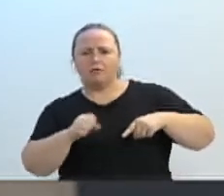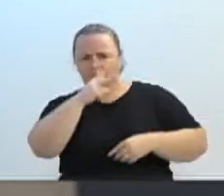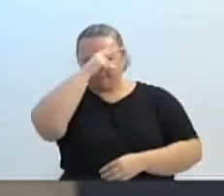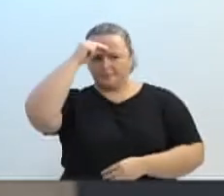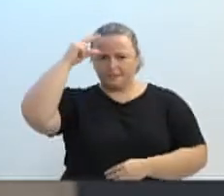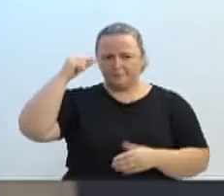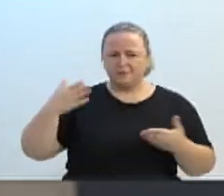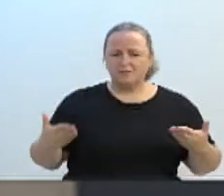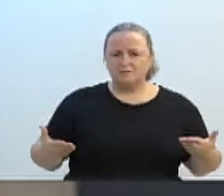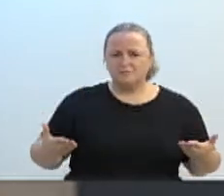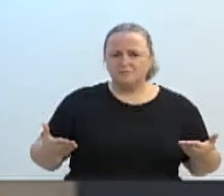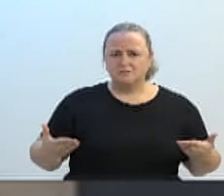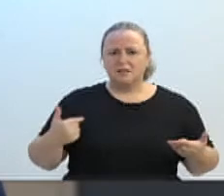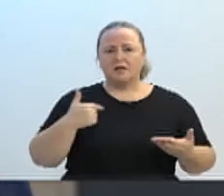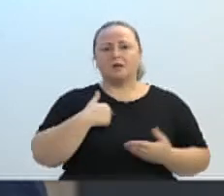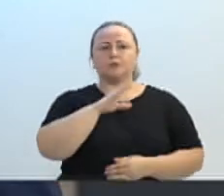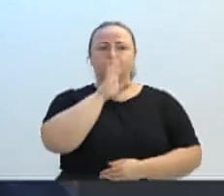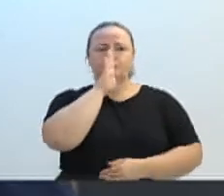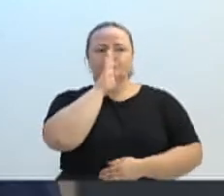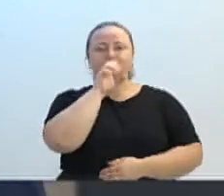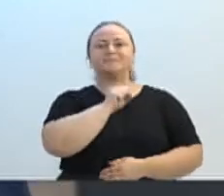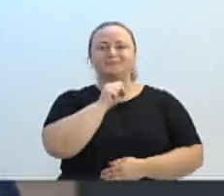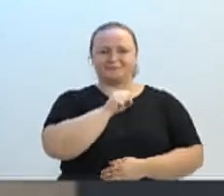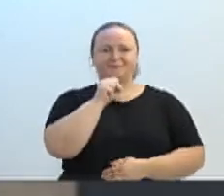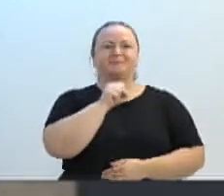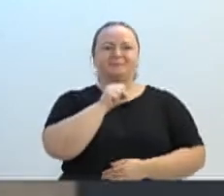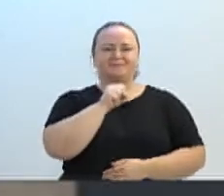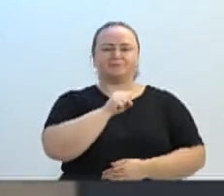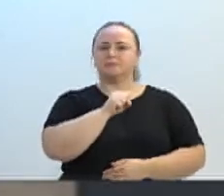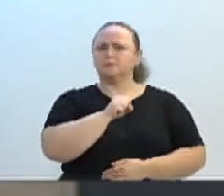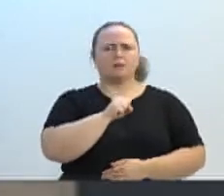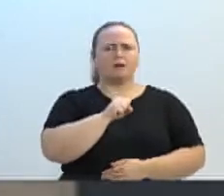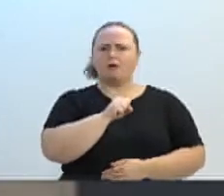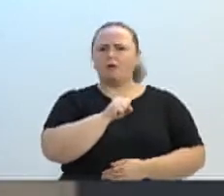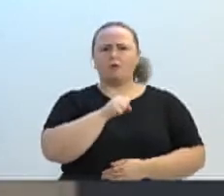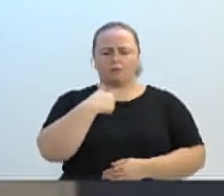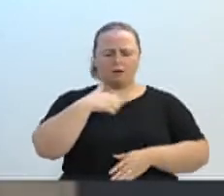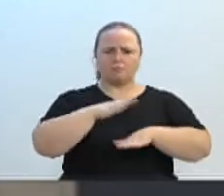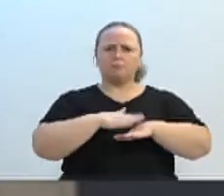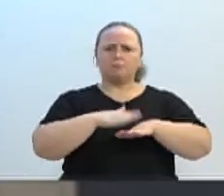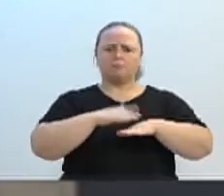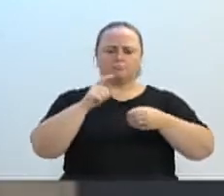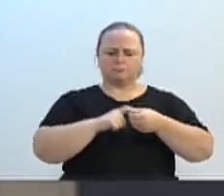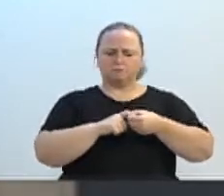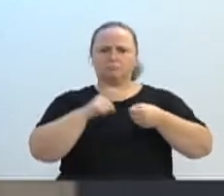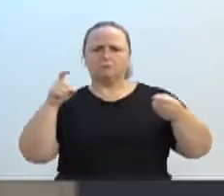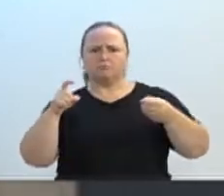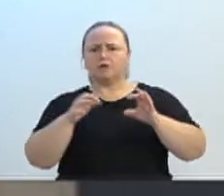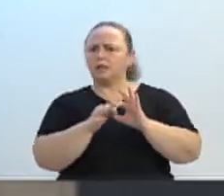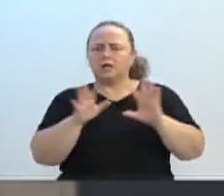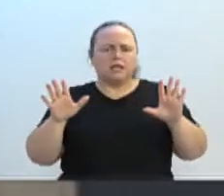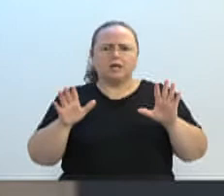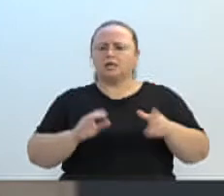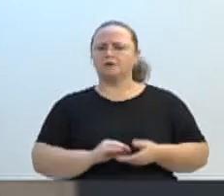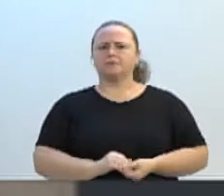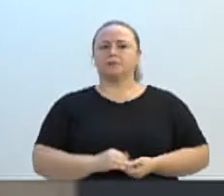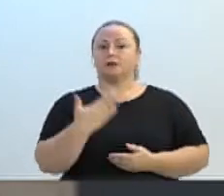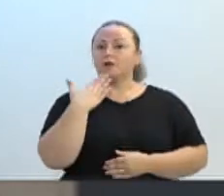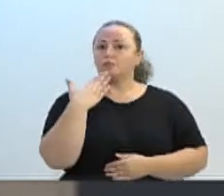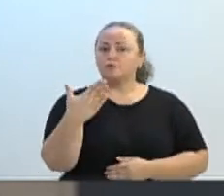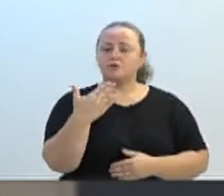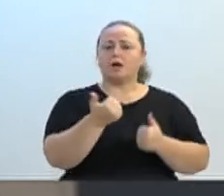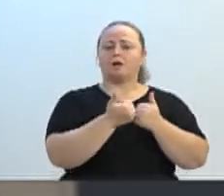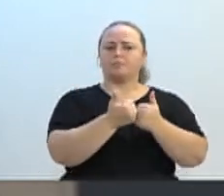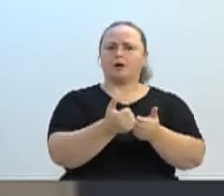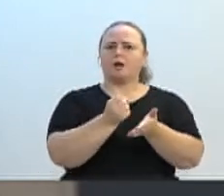dizer amém ao prefeito. Sim, a função do vereador ser independente e fazer o trabalho, elogiar quando tem que elogiar, ajudar quando tem que